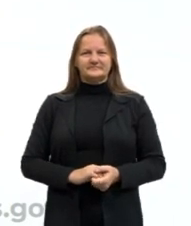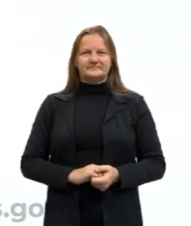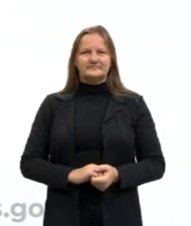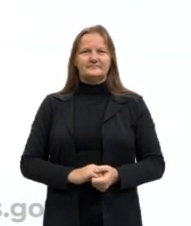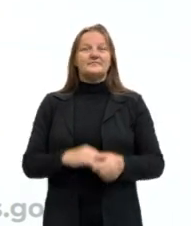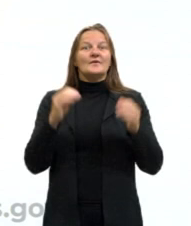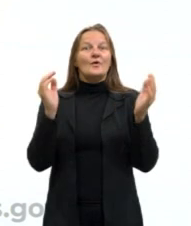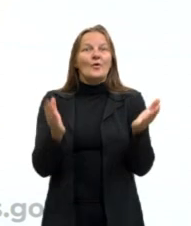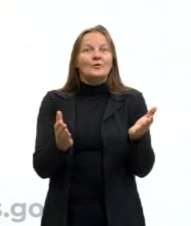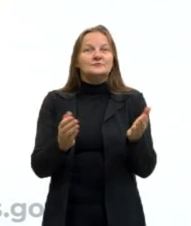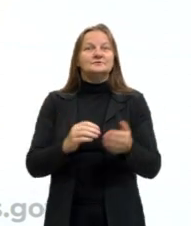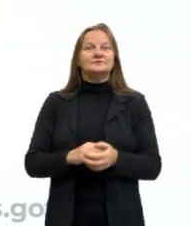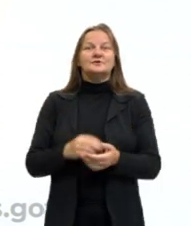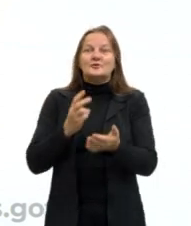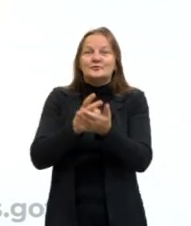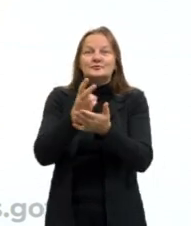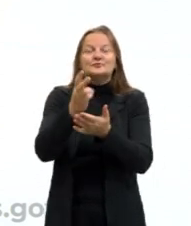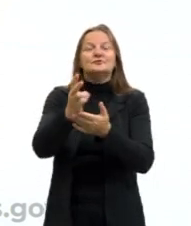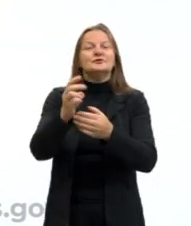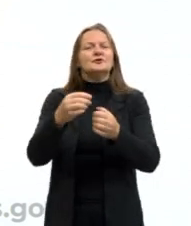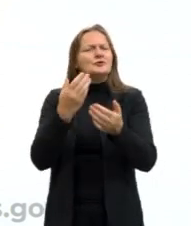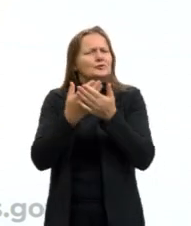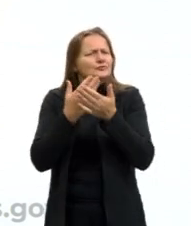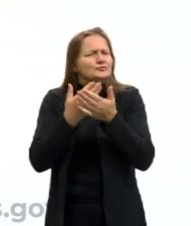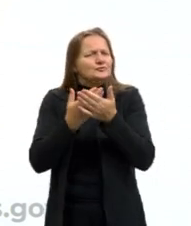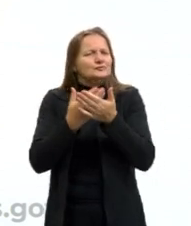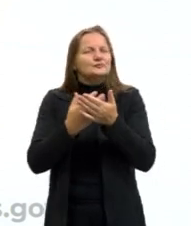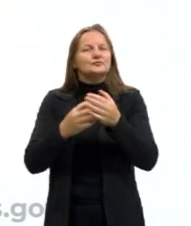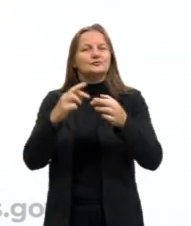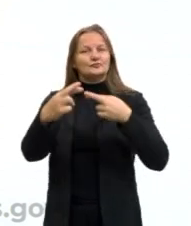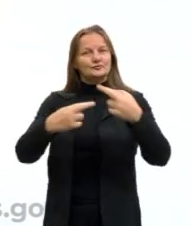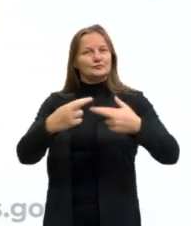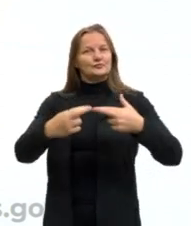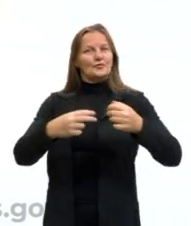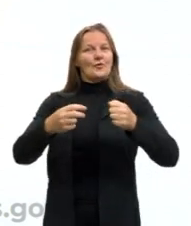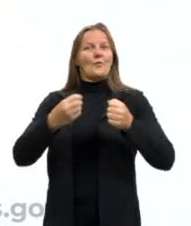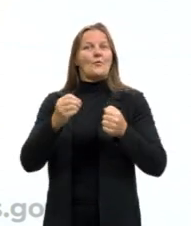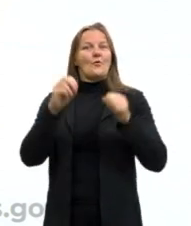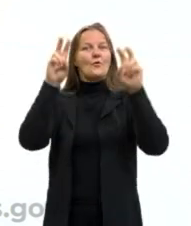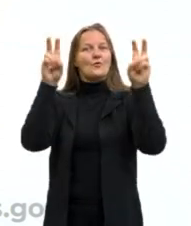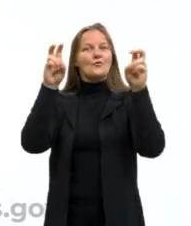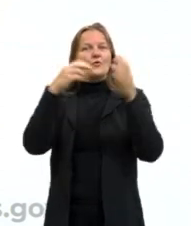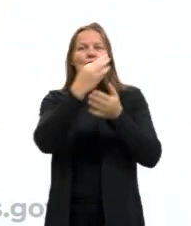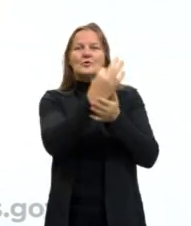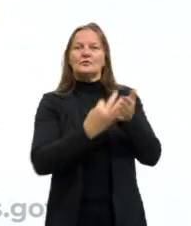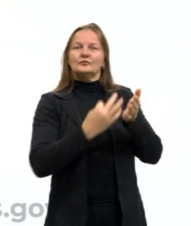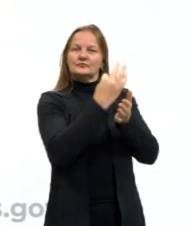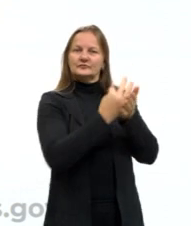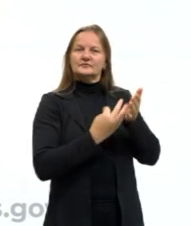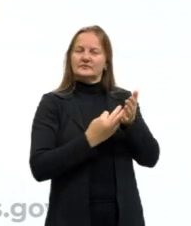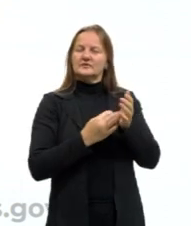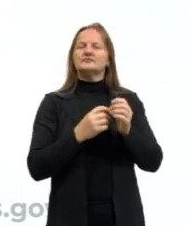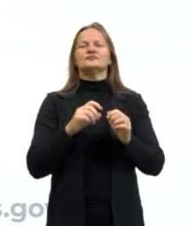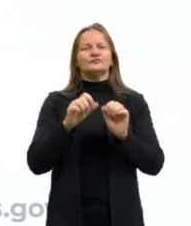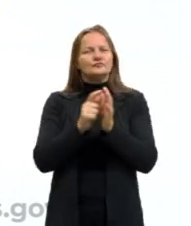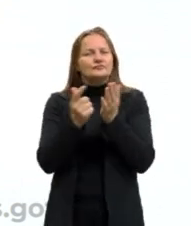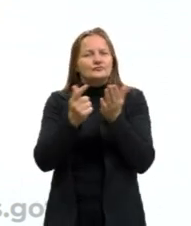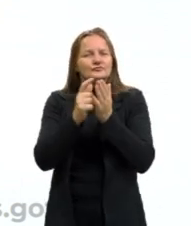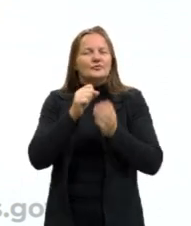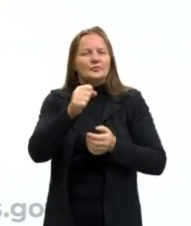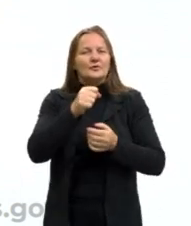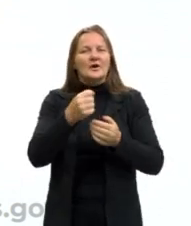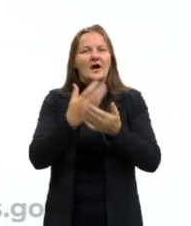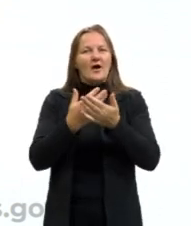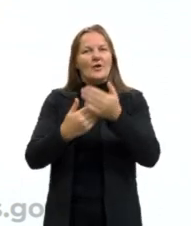Hoje nós vamos seguir com os nossos estudos relacionados aos textos periodísticos, que começamos na